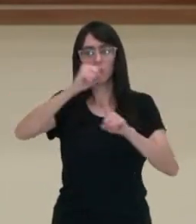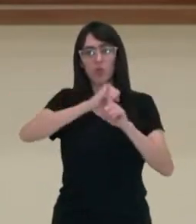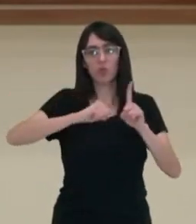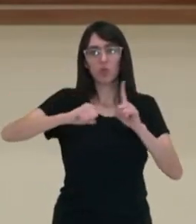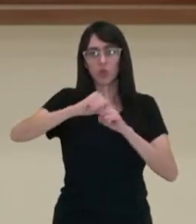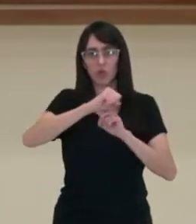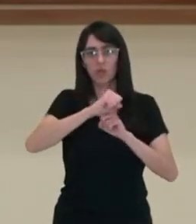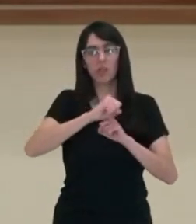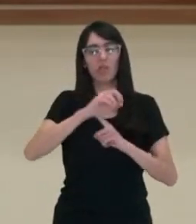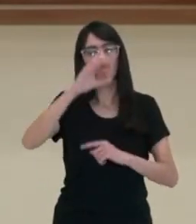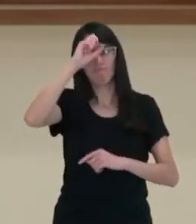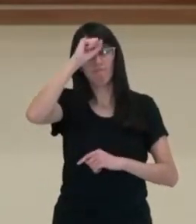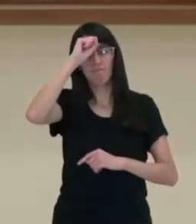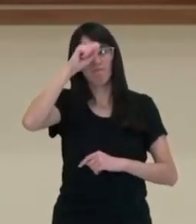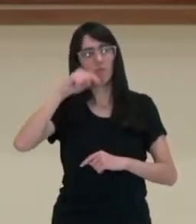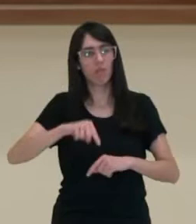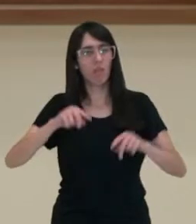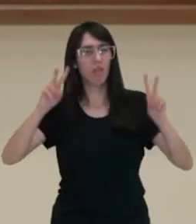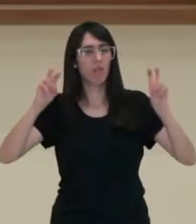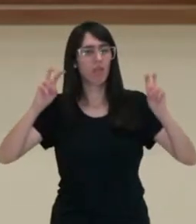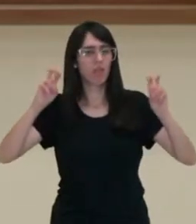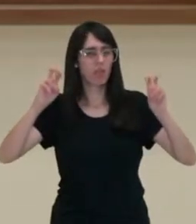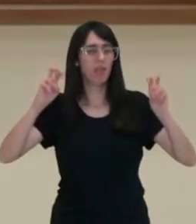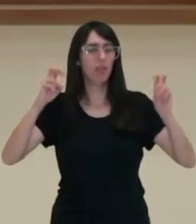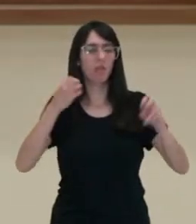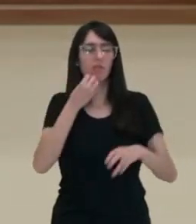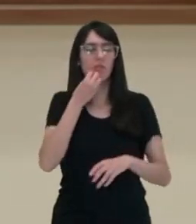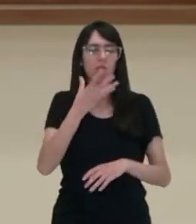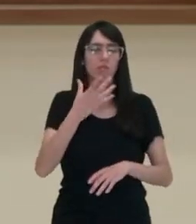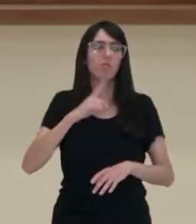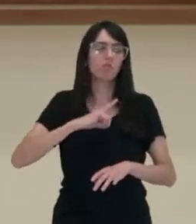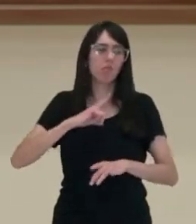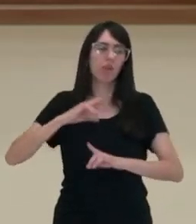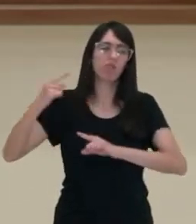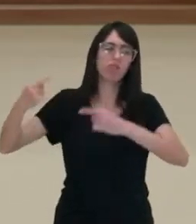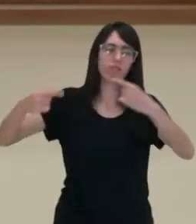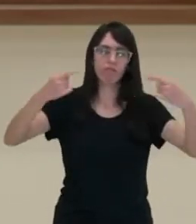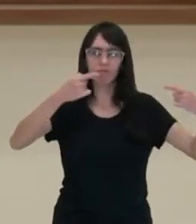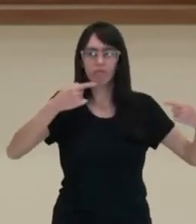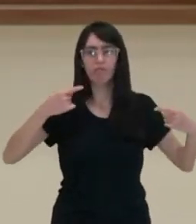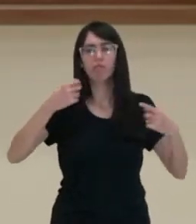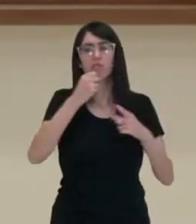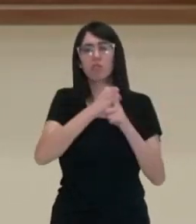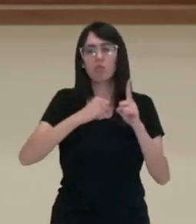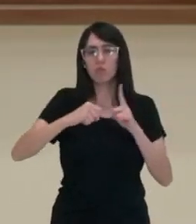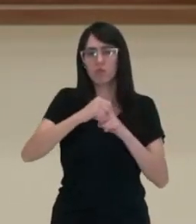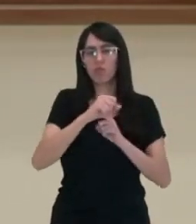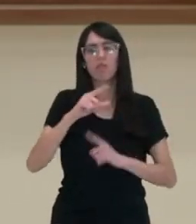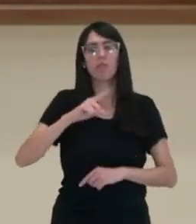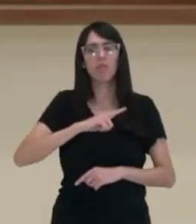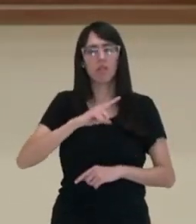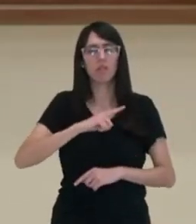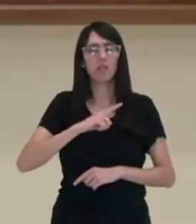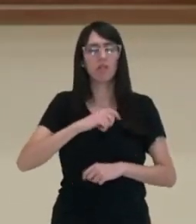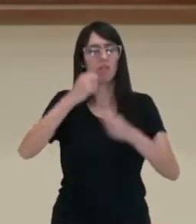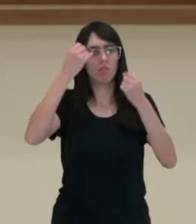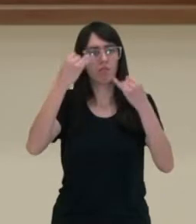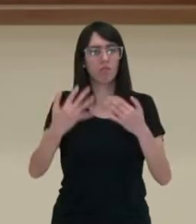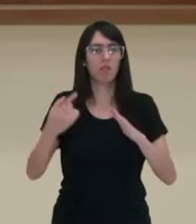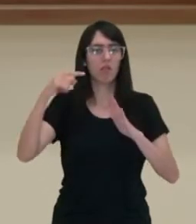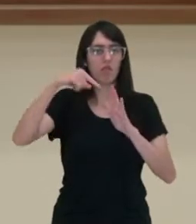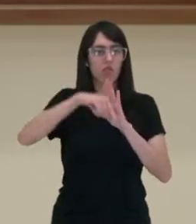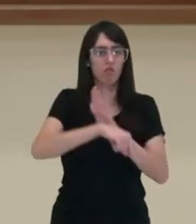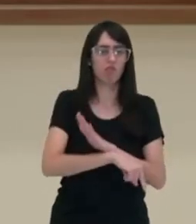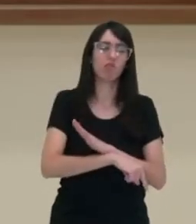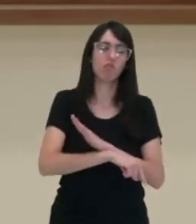vamos procurar abordar esse tema que é tão falado, tão comentado na sociedade de maneira mais aprofundada